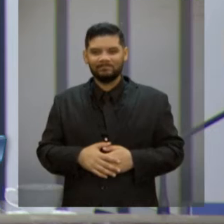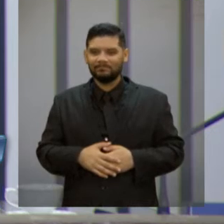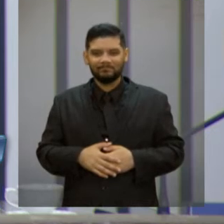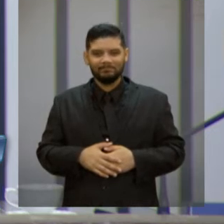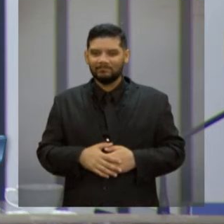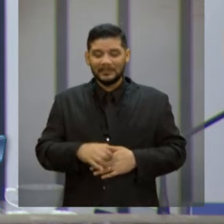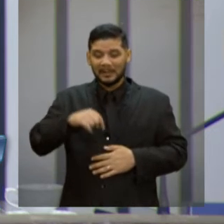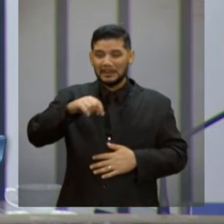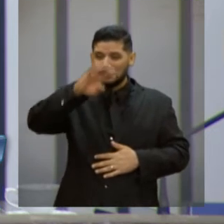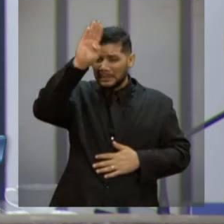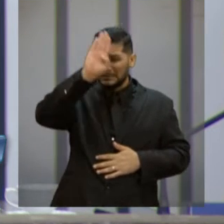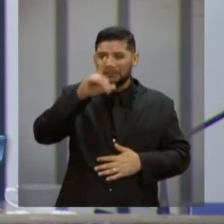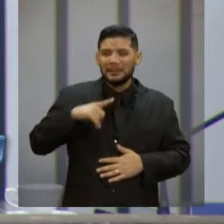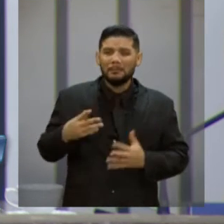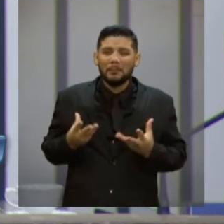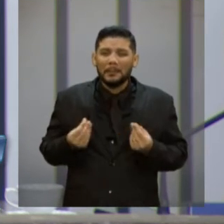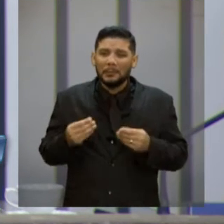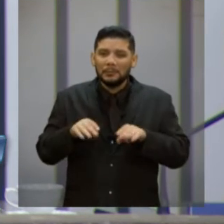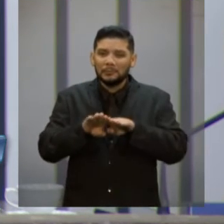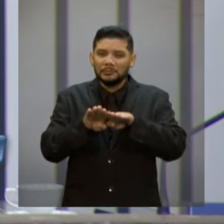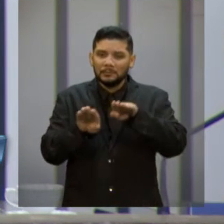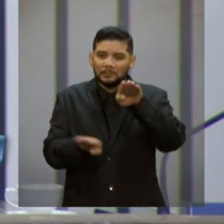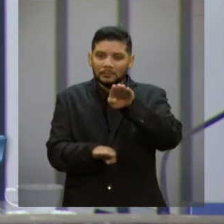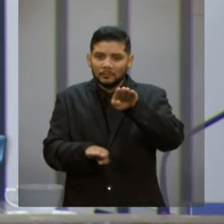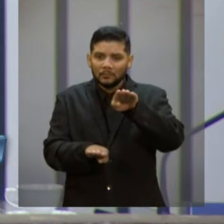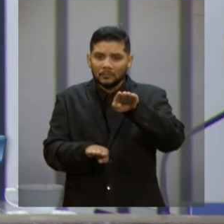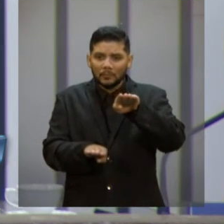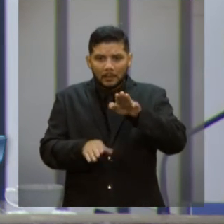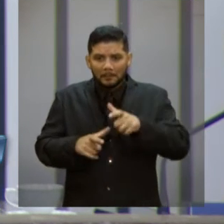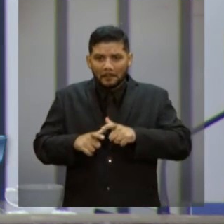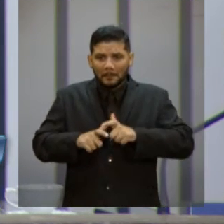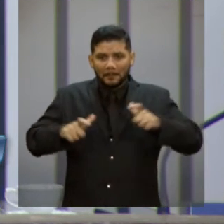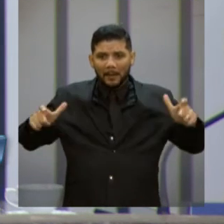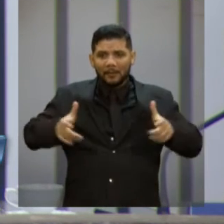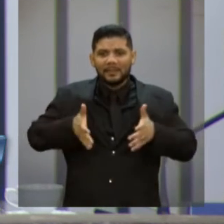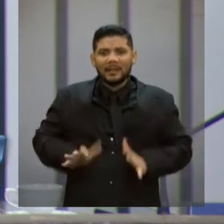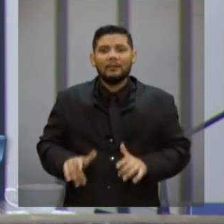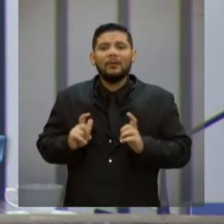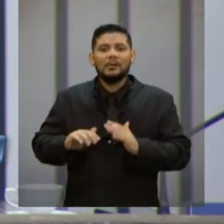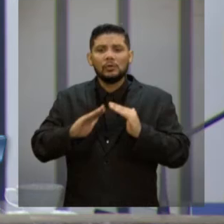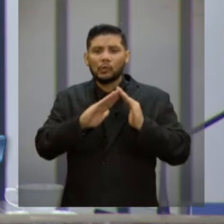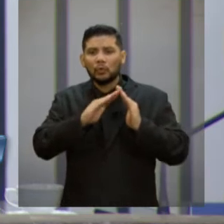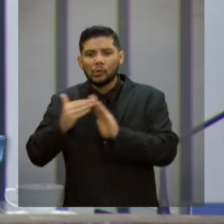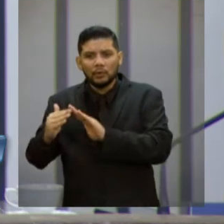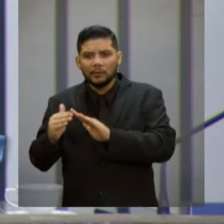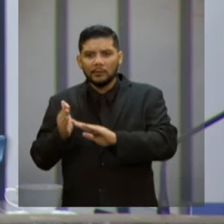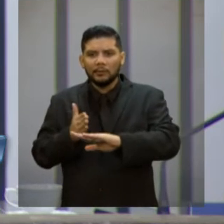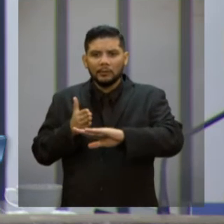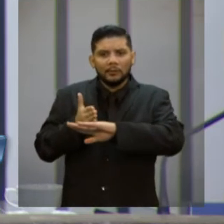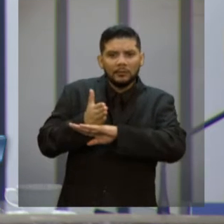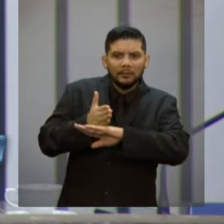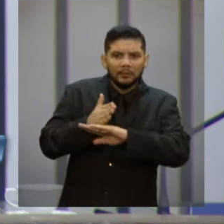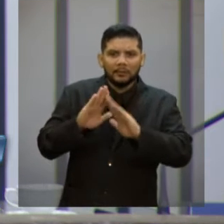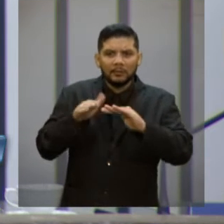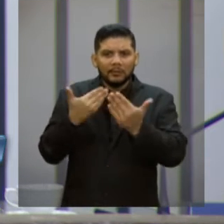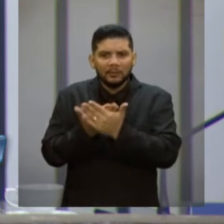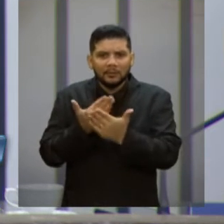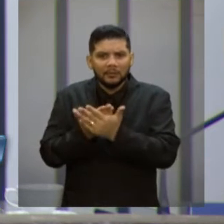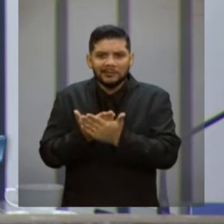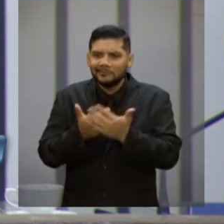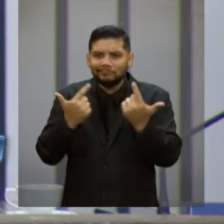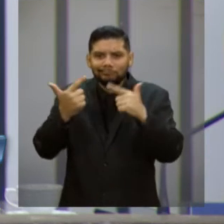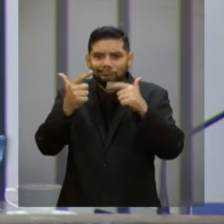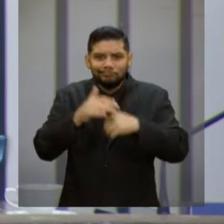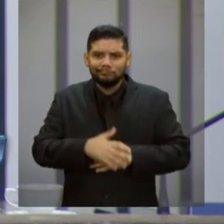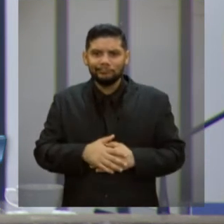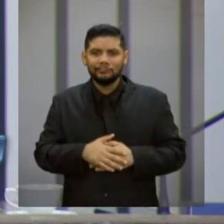desigualdades, onde muitos nascem na favela, não têm direito à educação, não têm direito à cultura, não têm